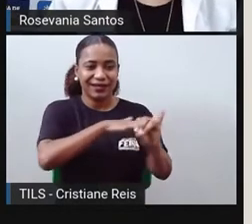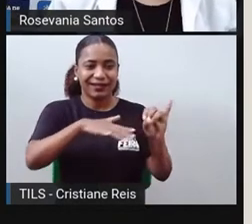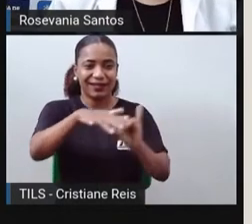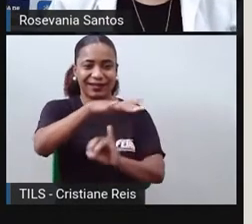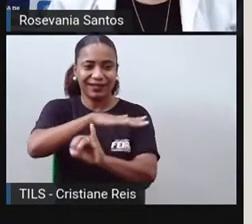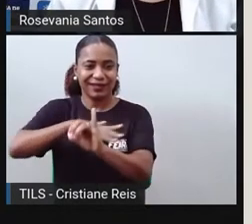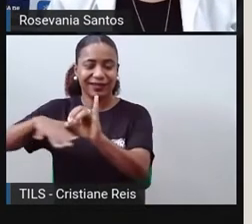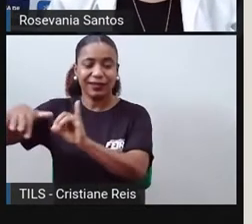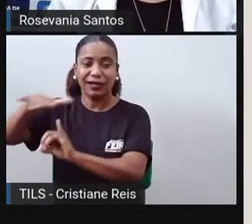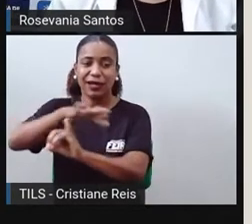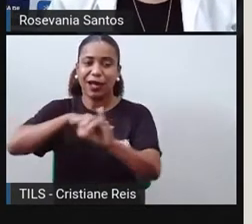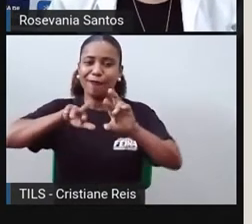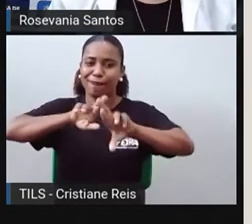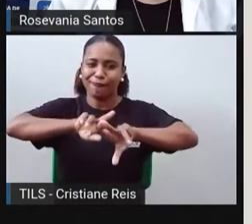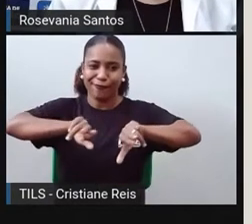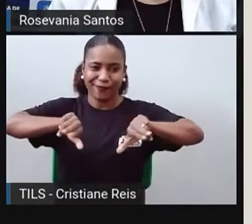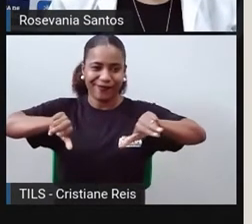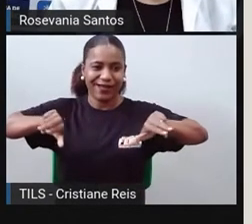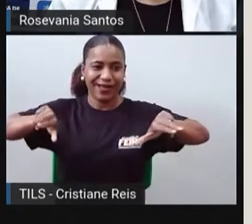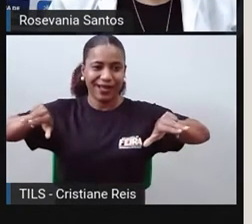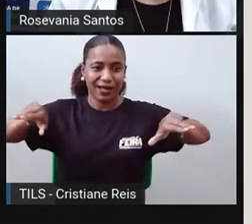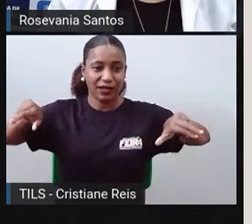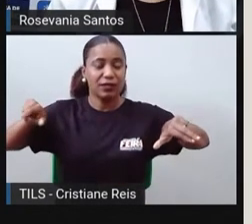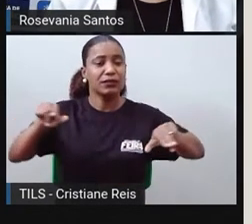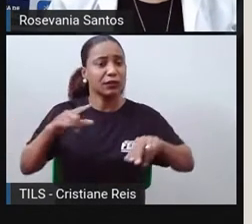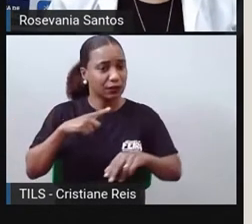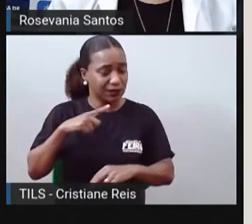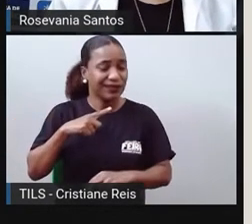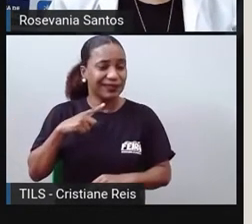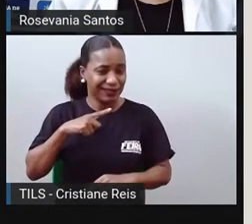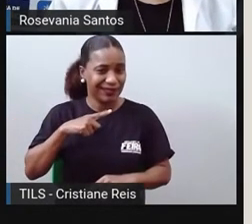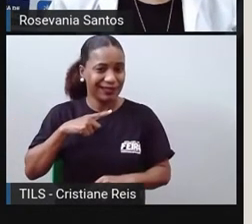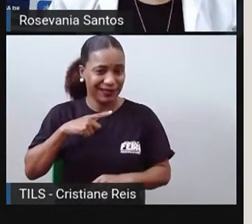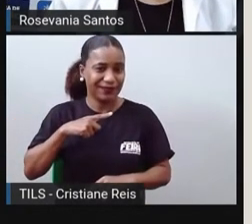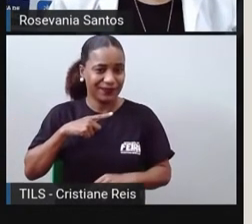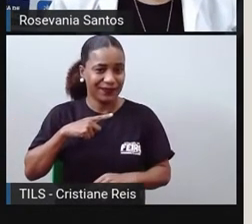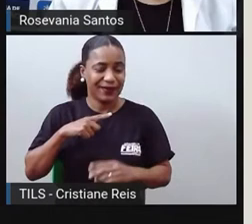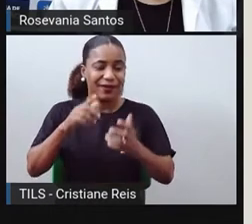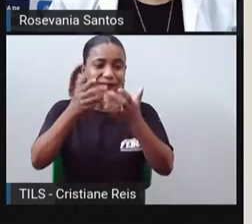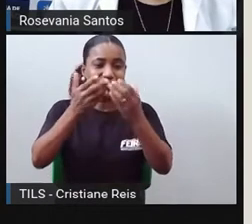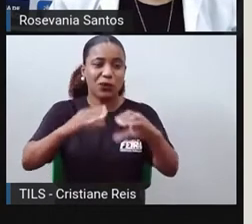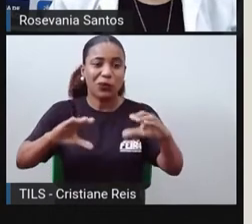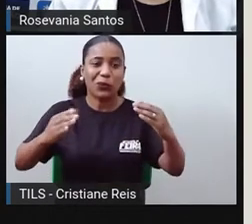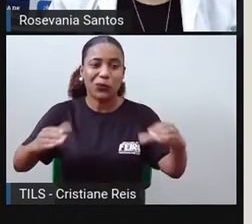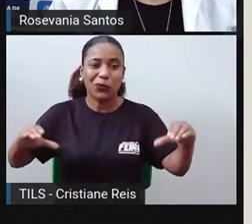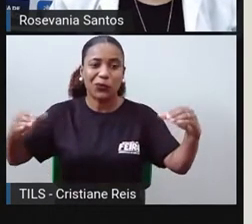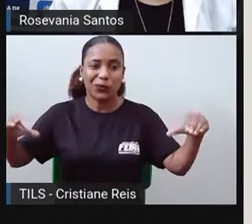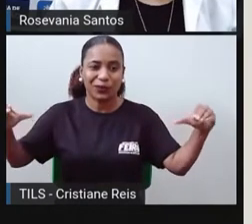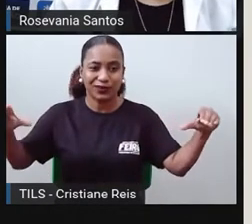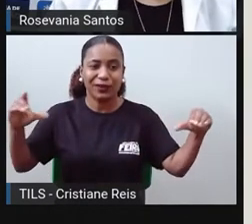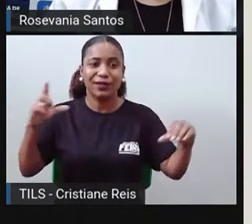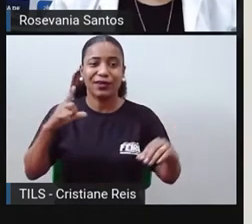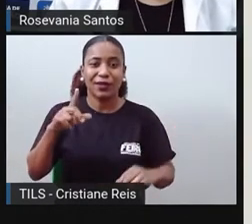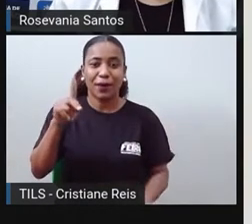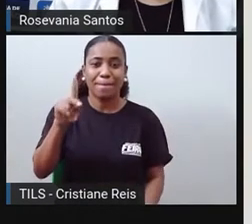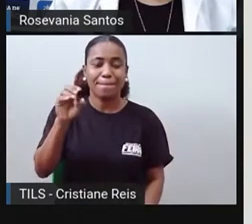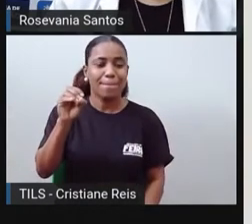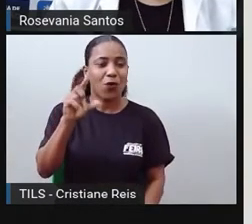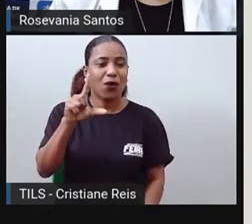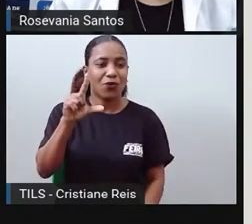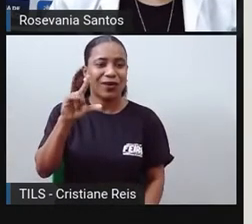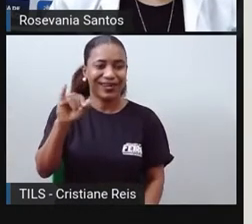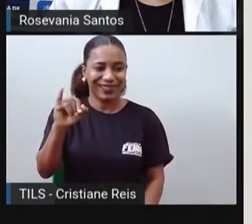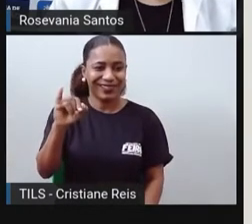por esses oceanos. Então, essas diversas ilhas, elas vão formar a Polinésia. A Poli, né? Vem da ideia de vários.